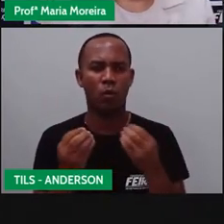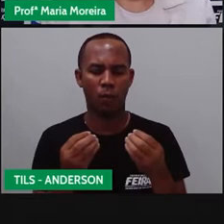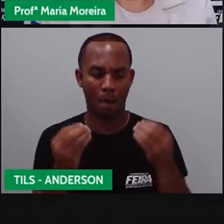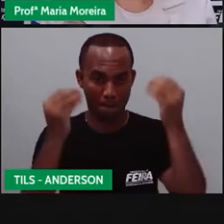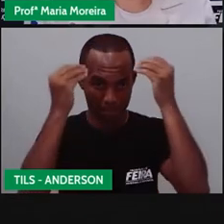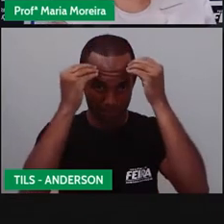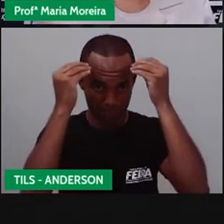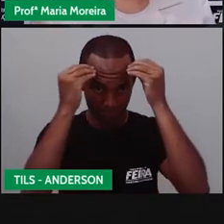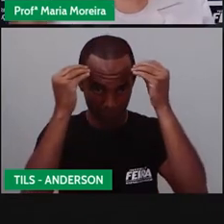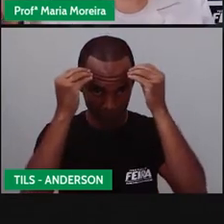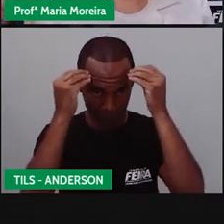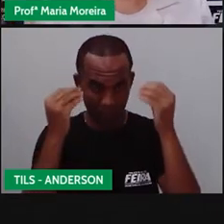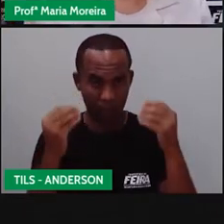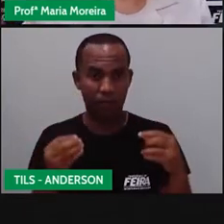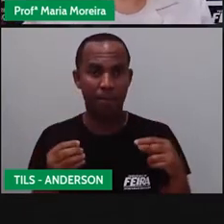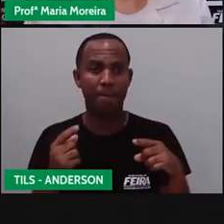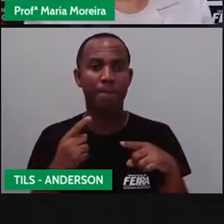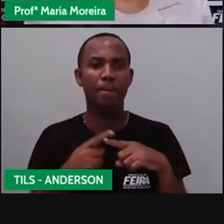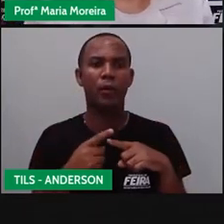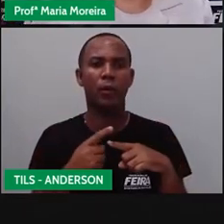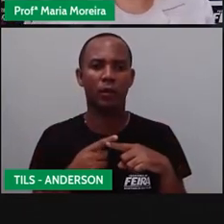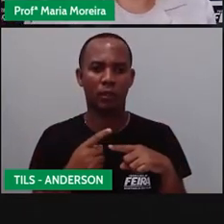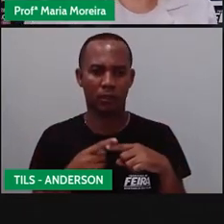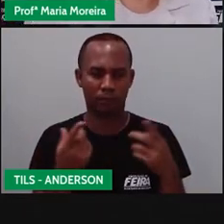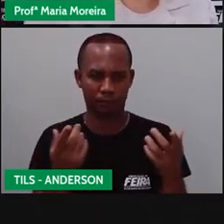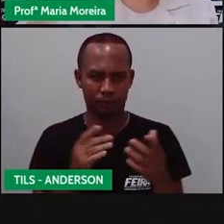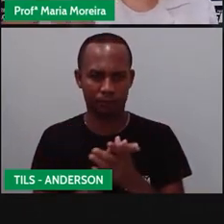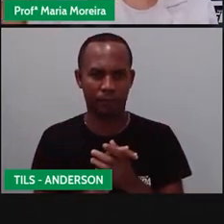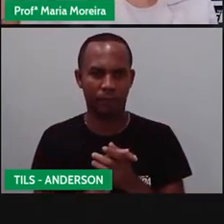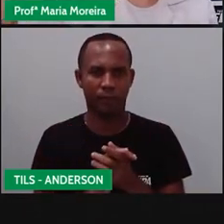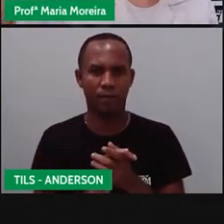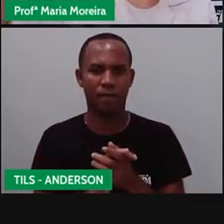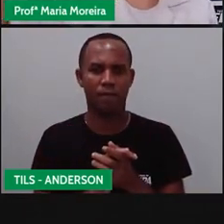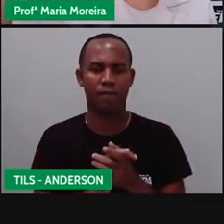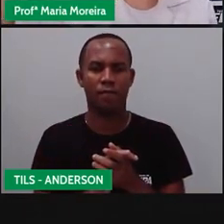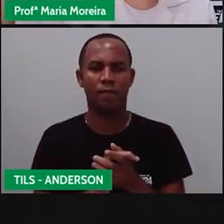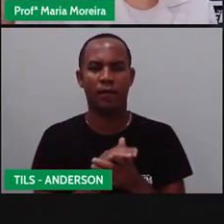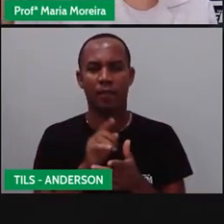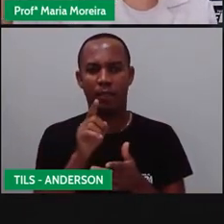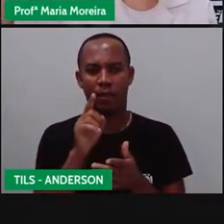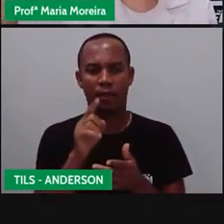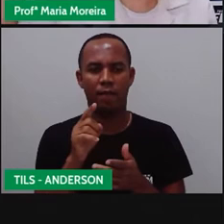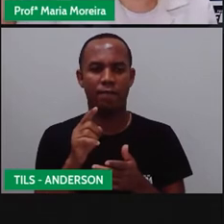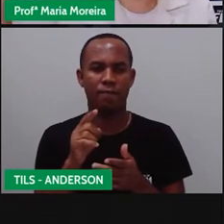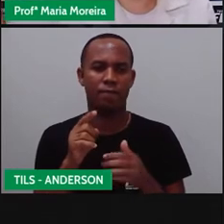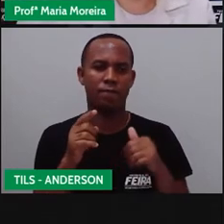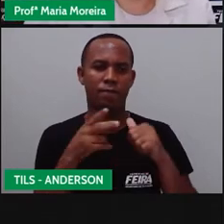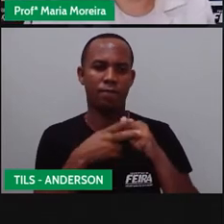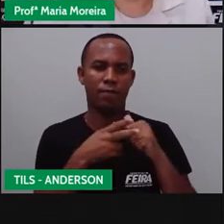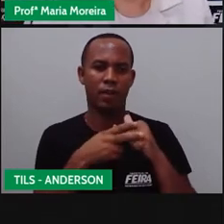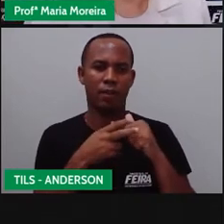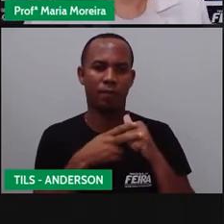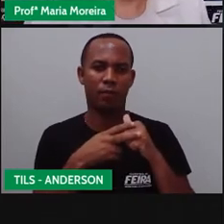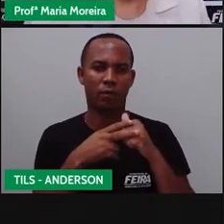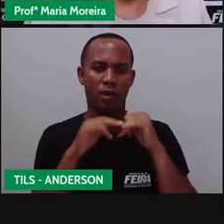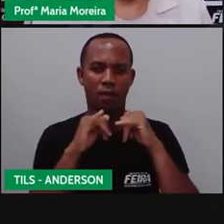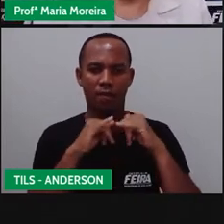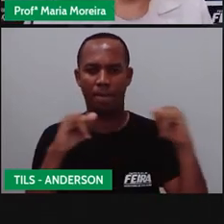Por quê? Linguagem verbal. Verbal, né? Que vem lá do latim, verbum, que significa o quê?